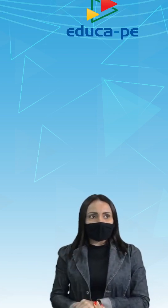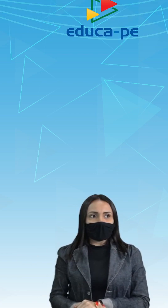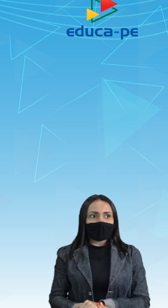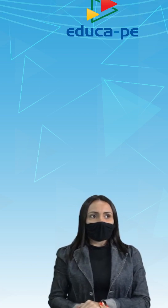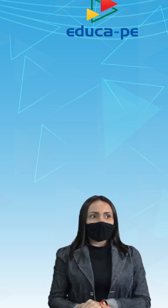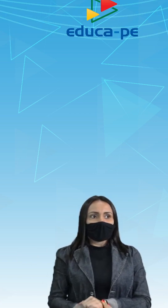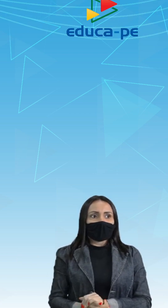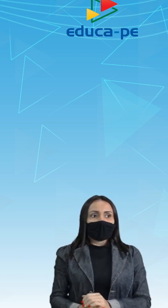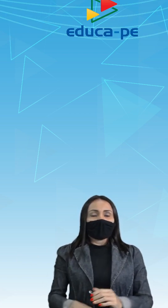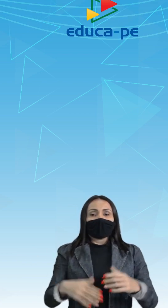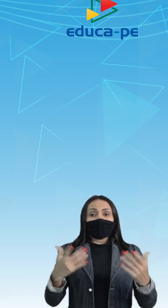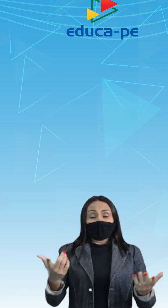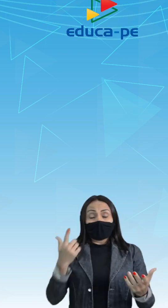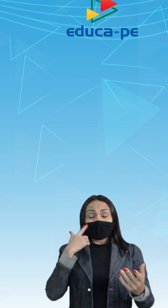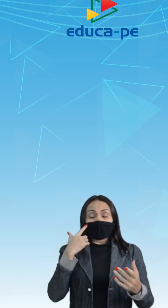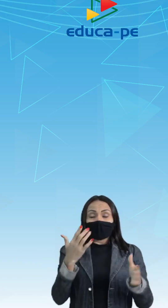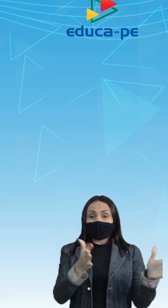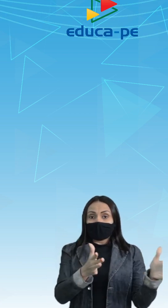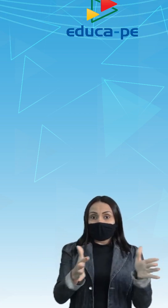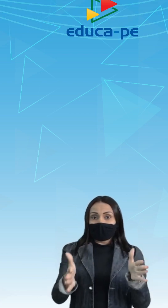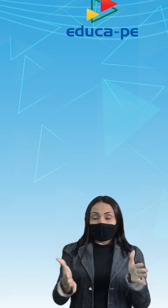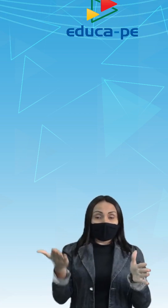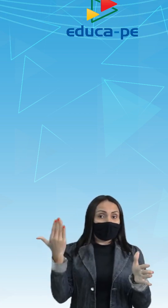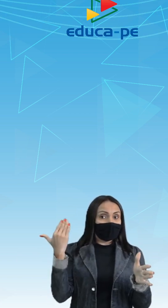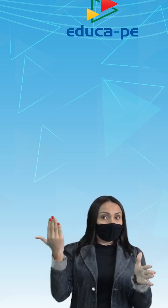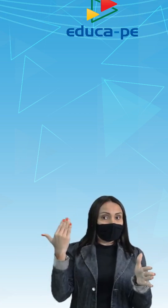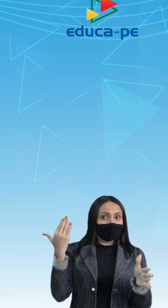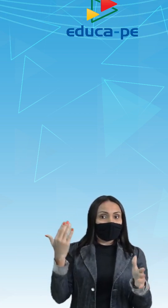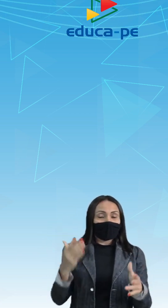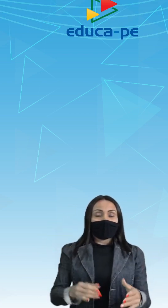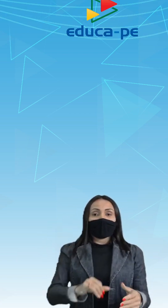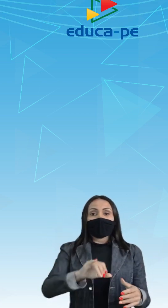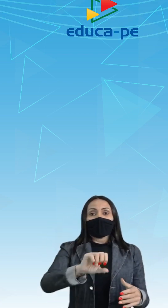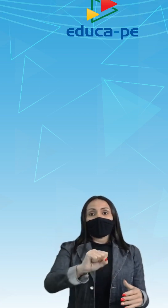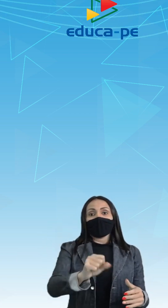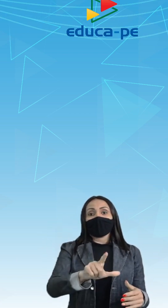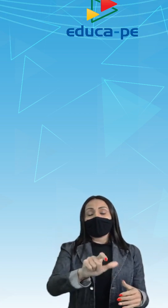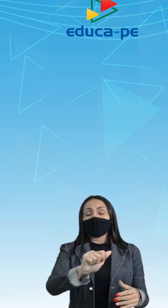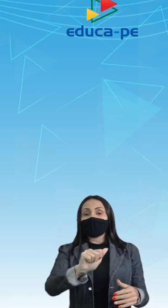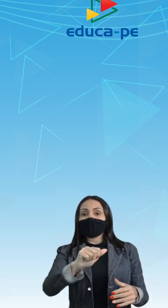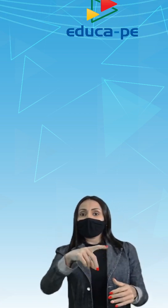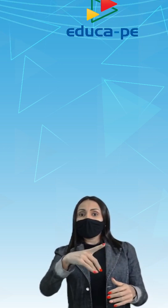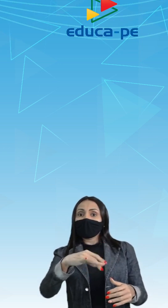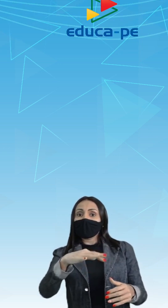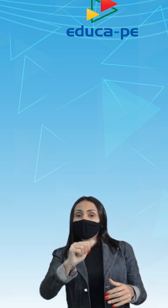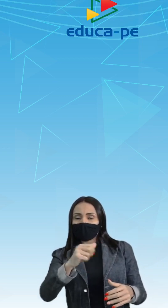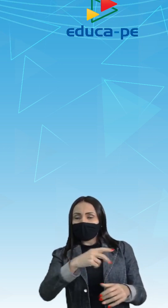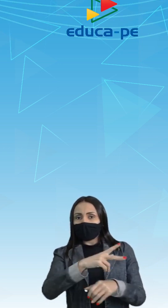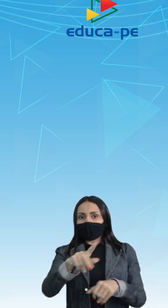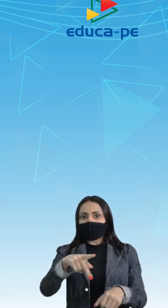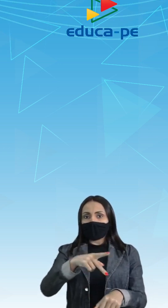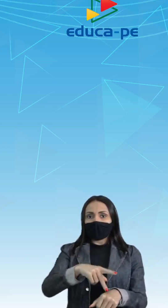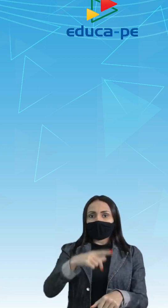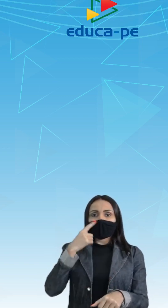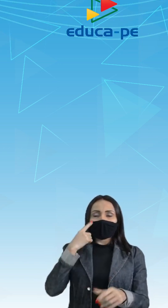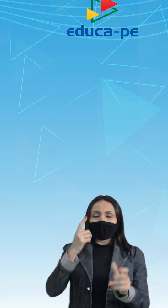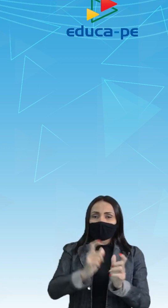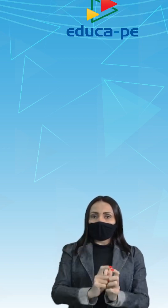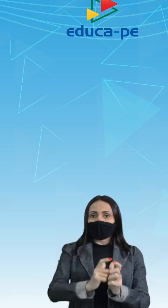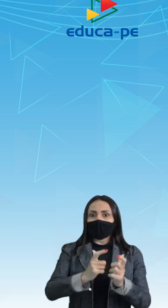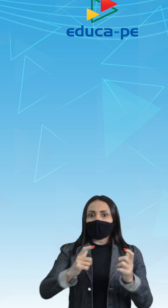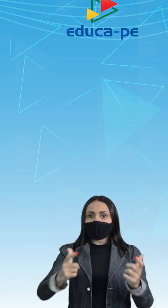até aquela época, quando se fala da Islândia, porque lá na Islândia tem uma porção emessa da